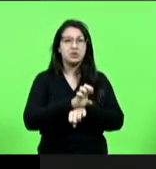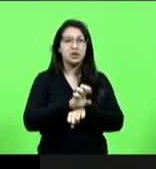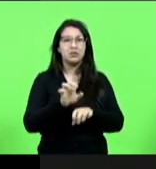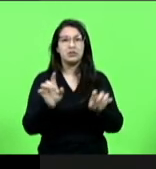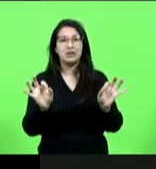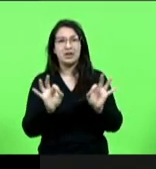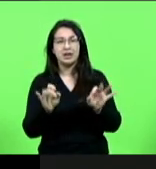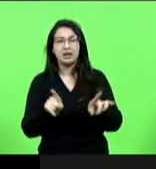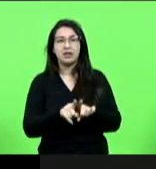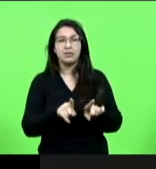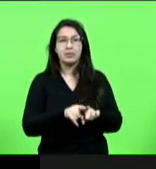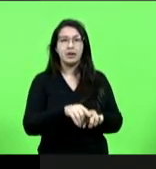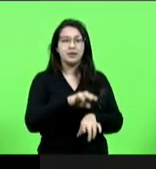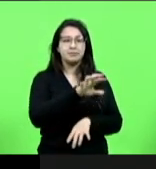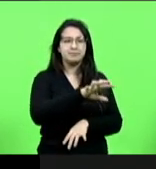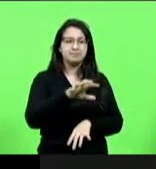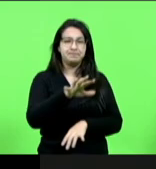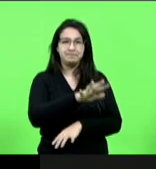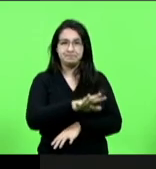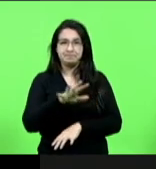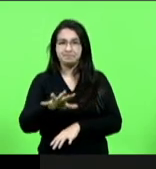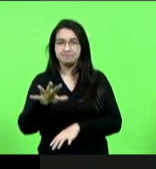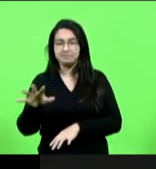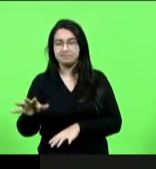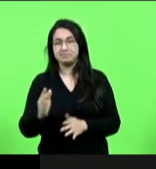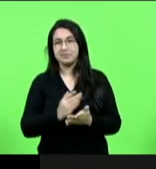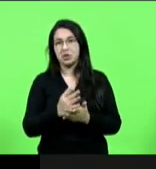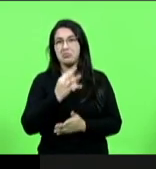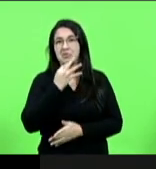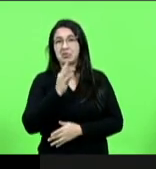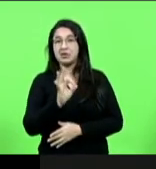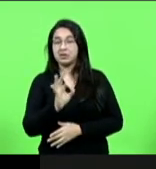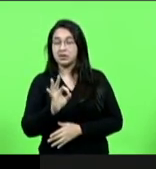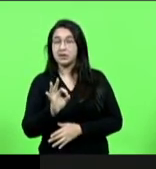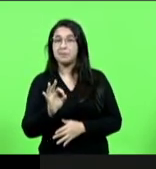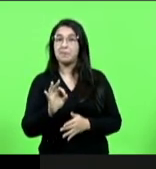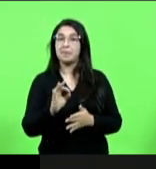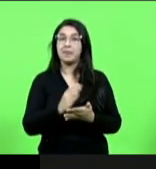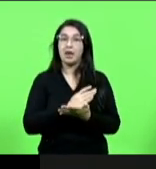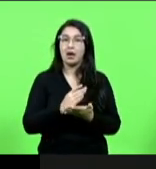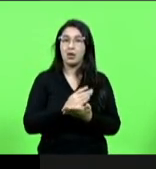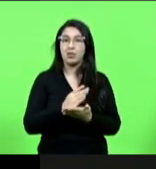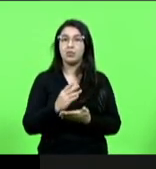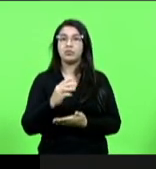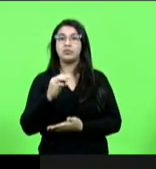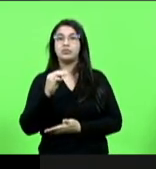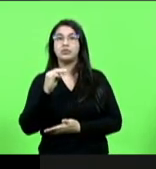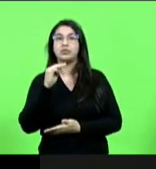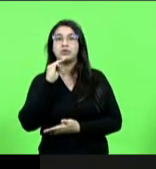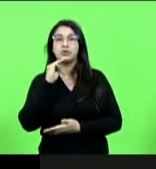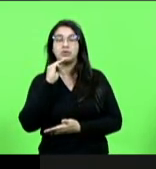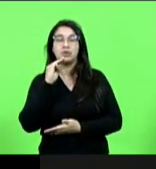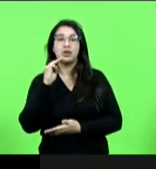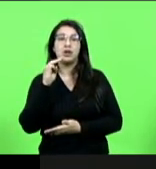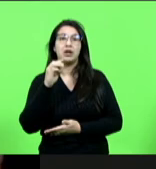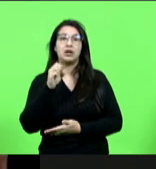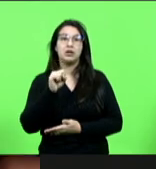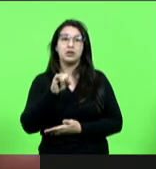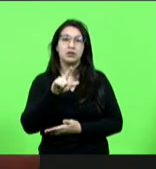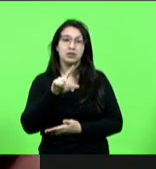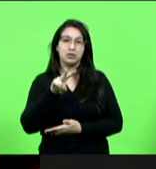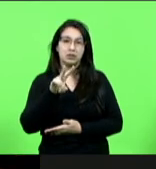foi dito tanto pelo deputado Silvio quanto pela deputada Marlene a